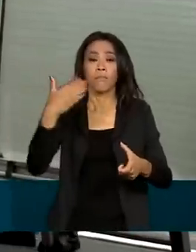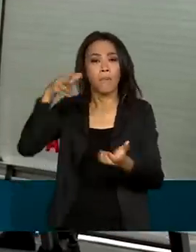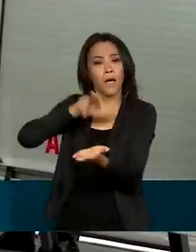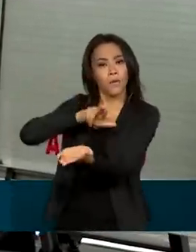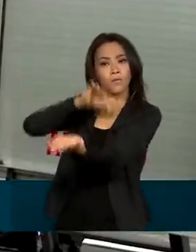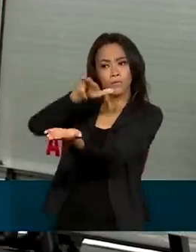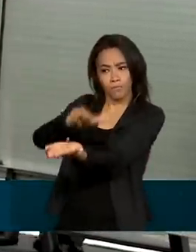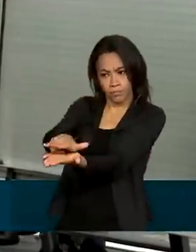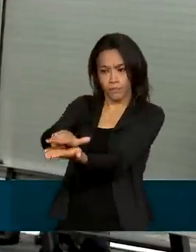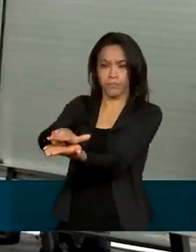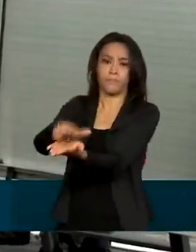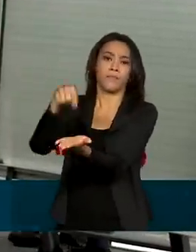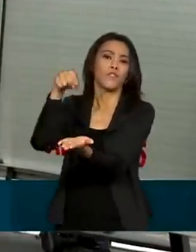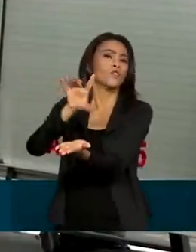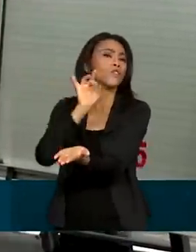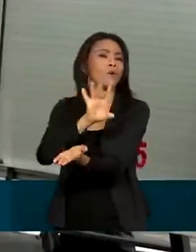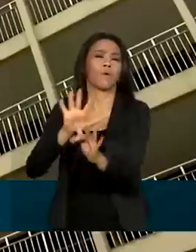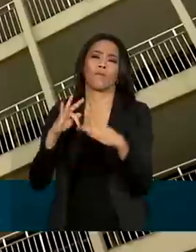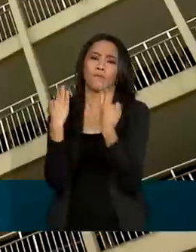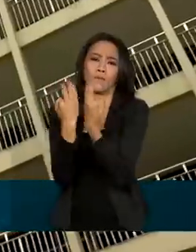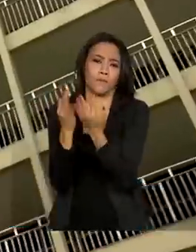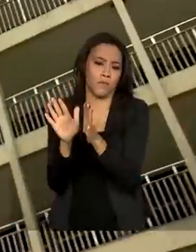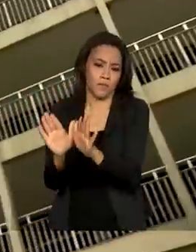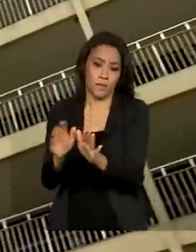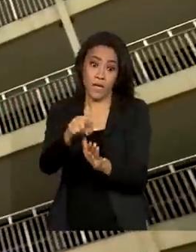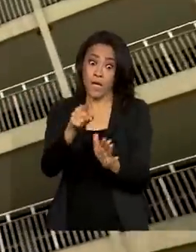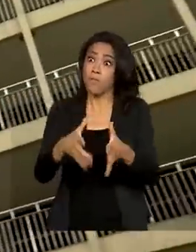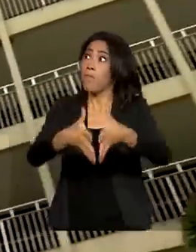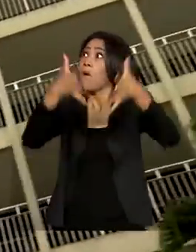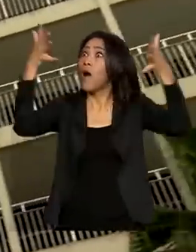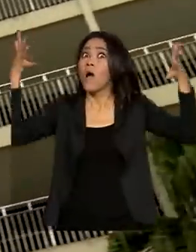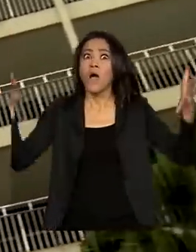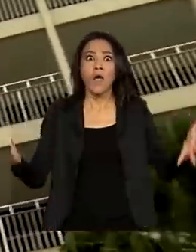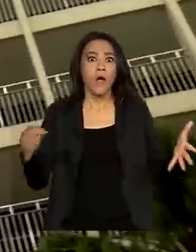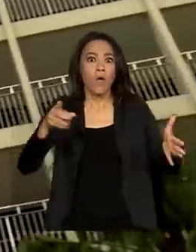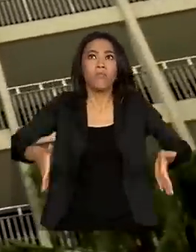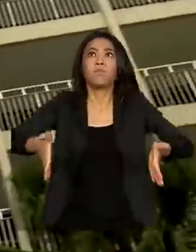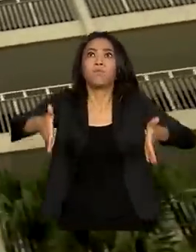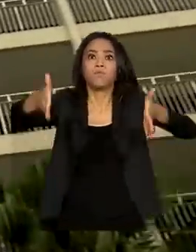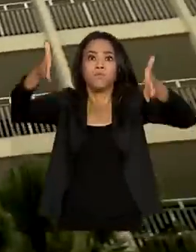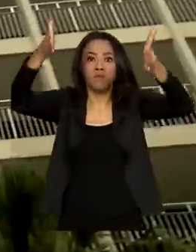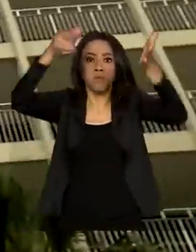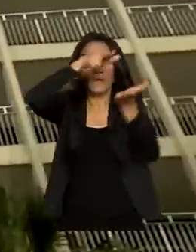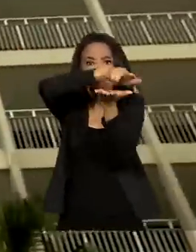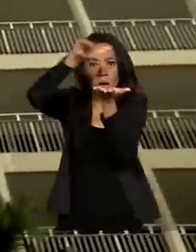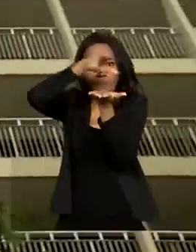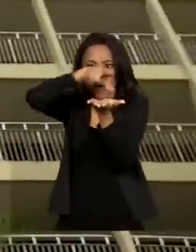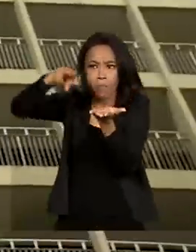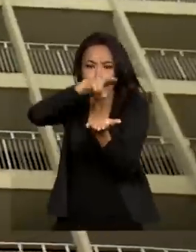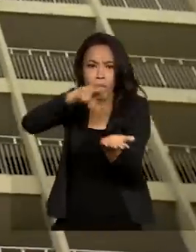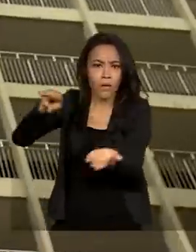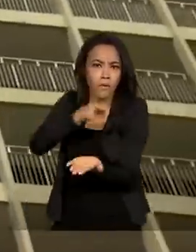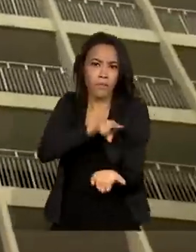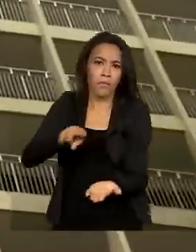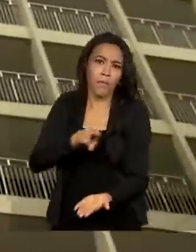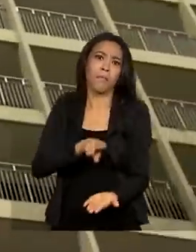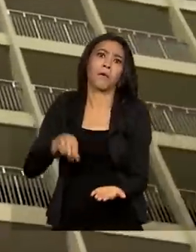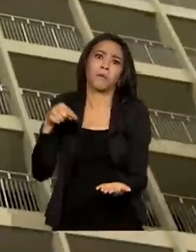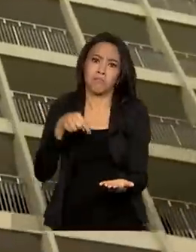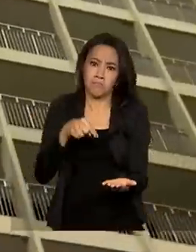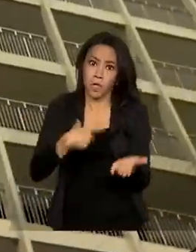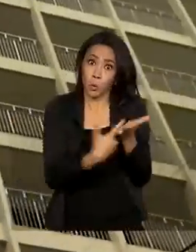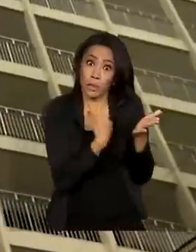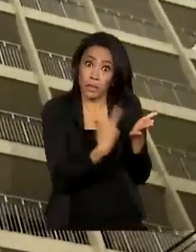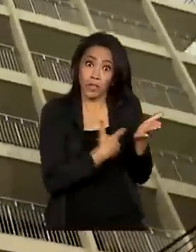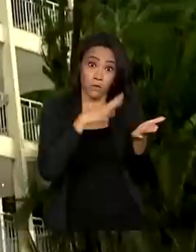sepultamento, em cerimônia restrita à família. Trata-se do maior cemitério vertical do mundo, segundo o livro dos recordes. Nada mais justo